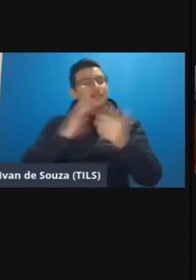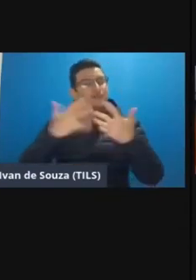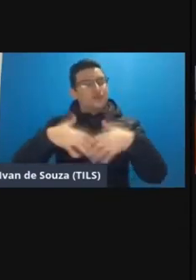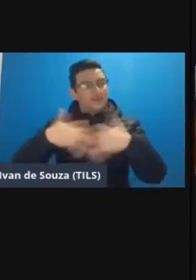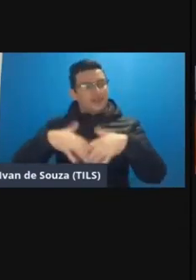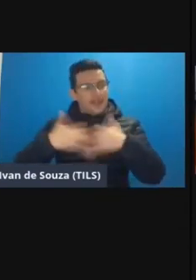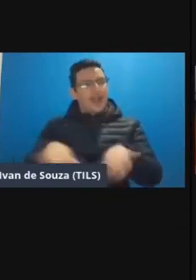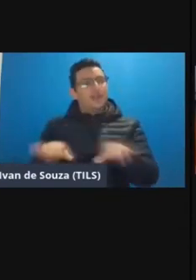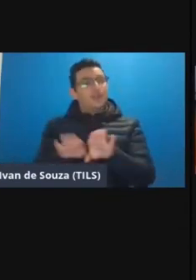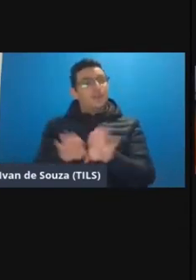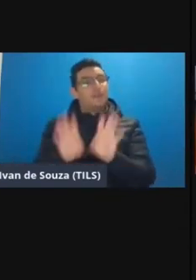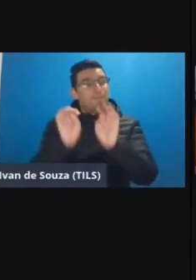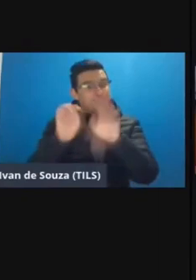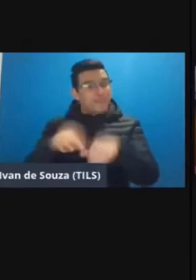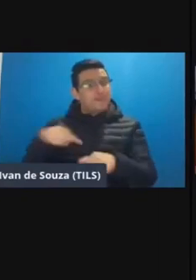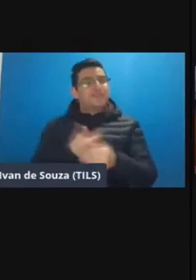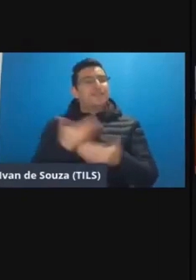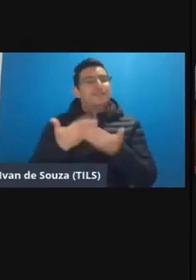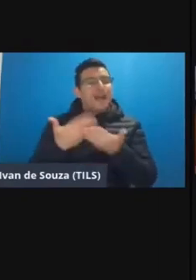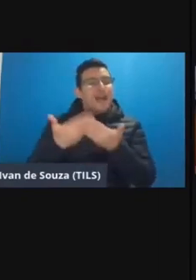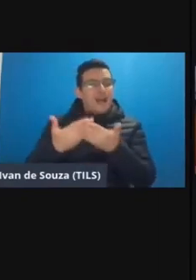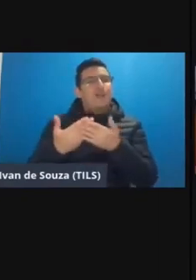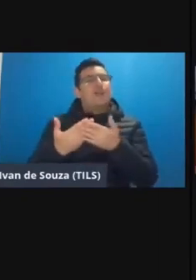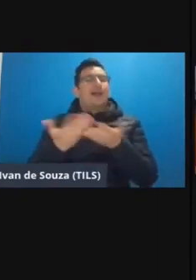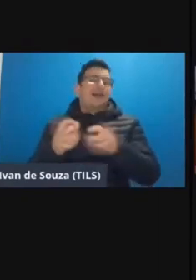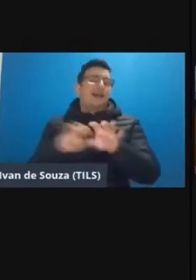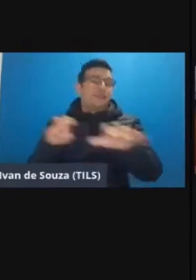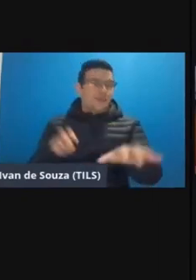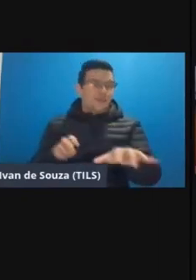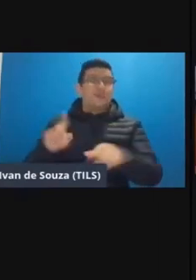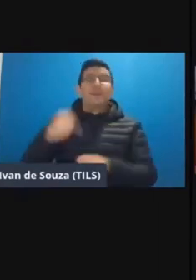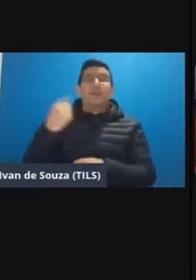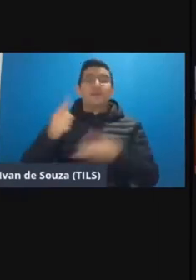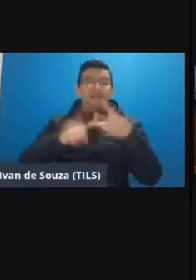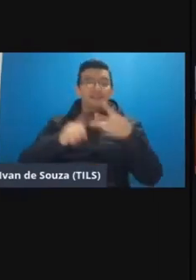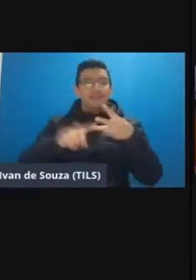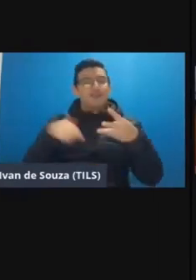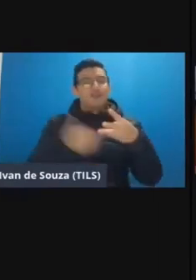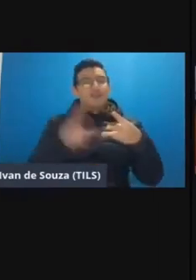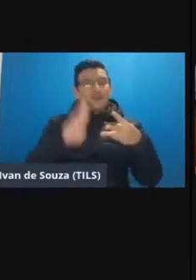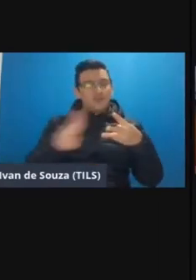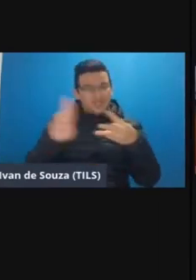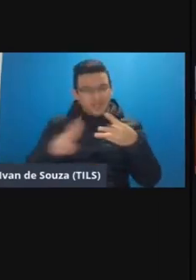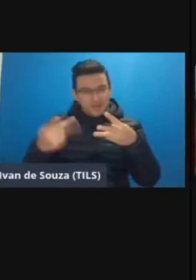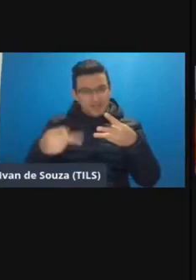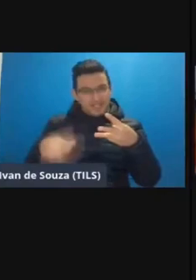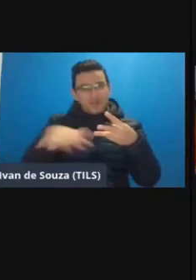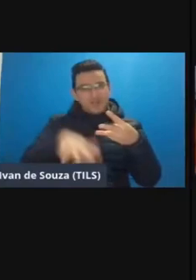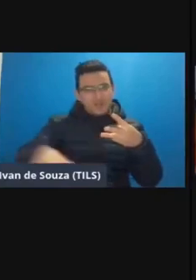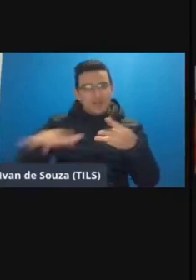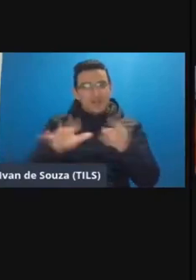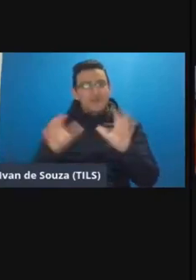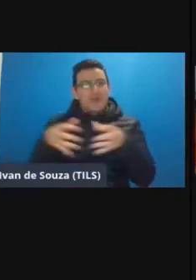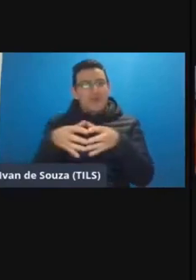bastante bem para o nas nossas aulas remotas depois o nosso terceiro espaço que é esse que a gente está utilizando aqui o nosso espaço com a